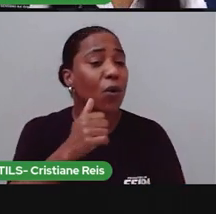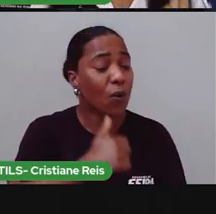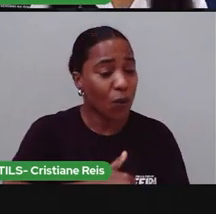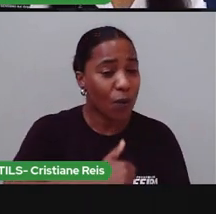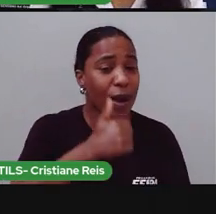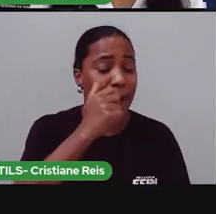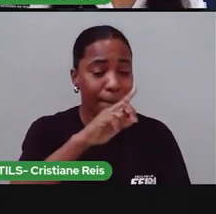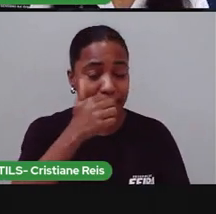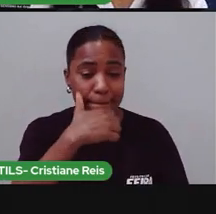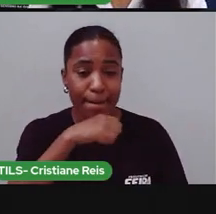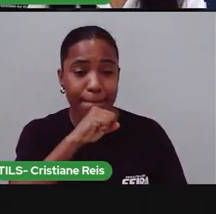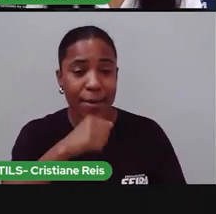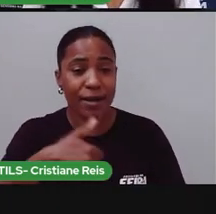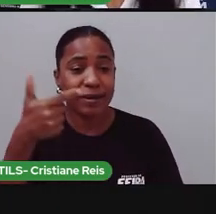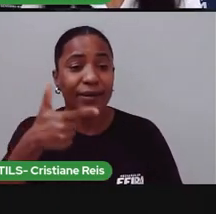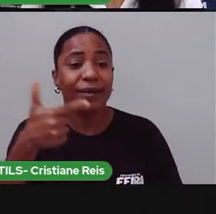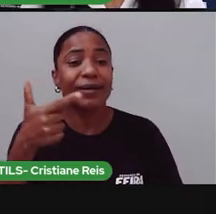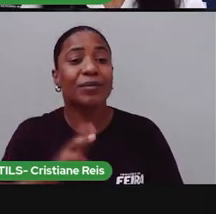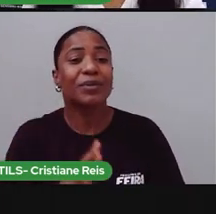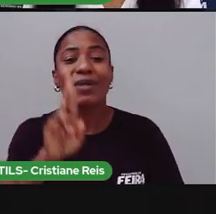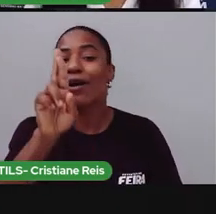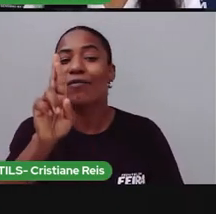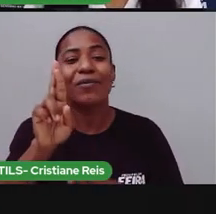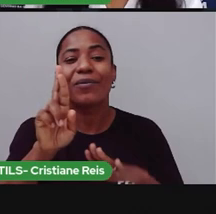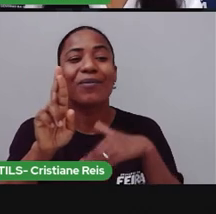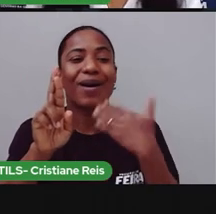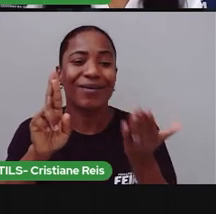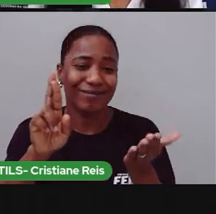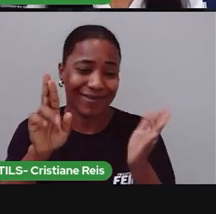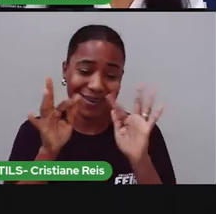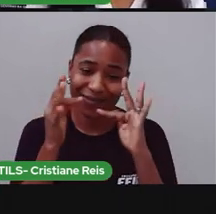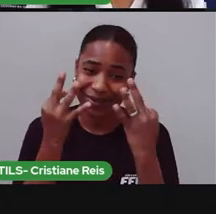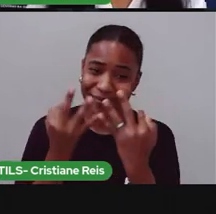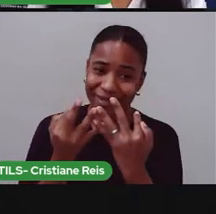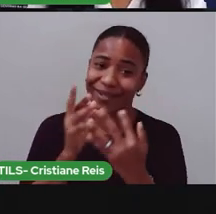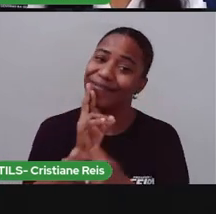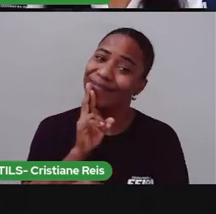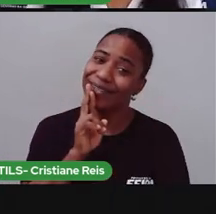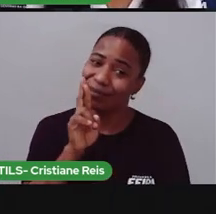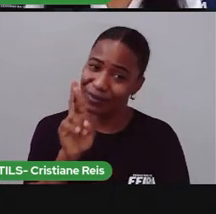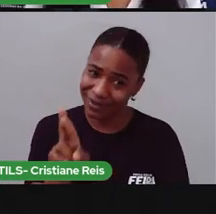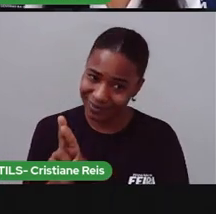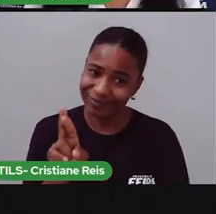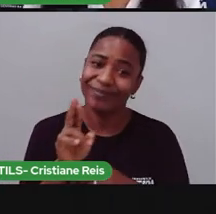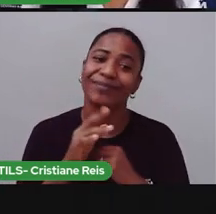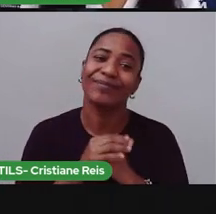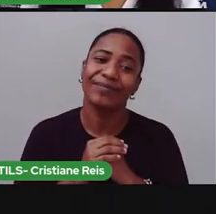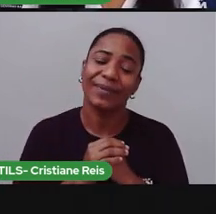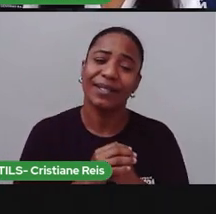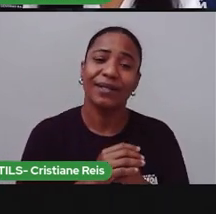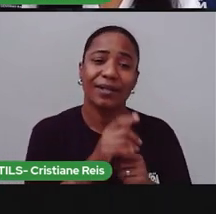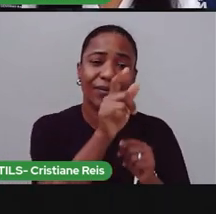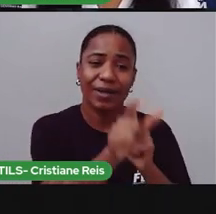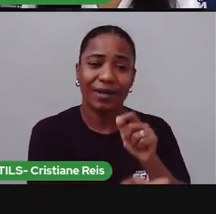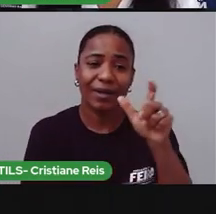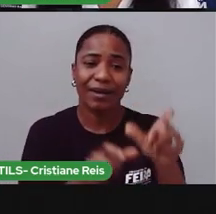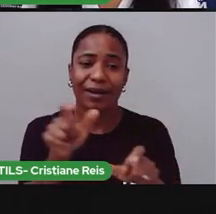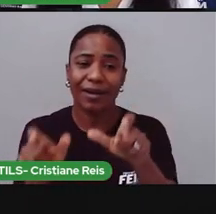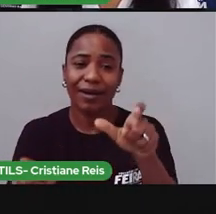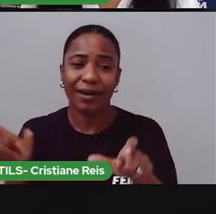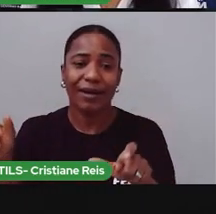Essas perguntas, quem vai responder, vão ser as famílias de vocês. Vai depender da necessidade de cada família.